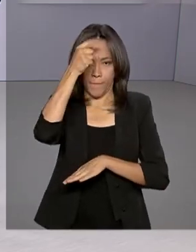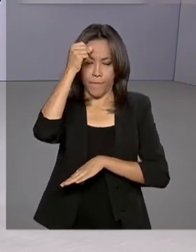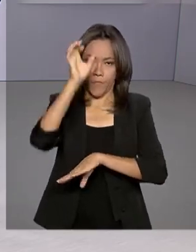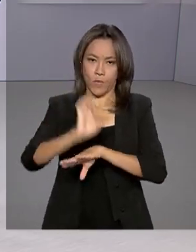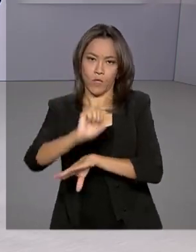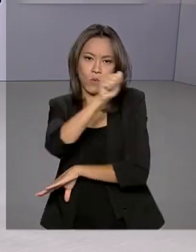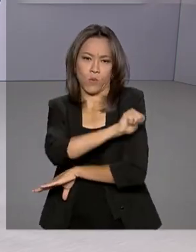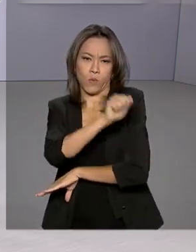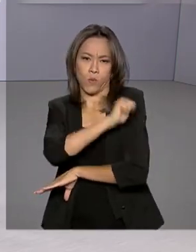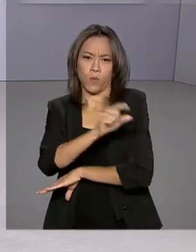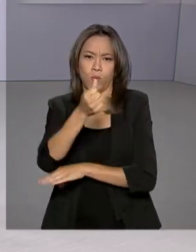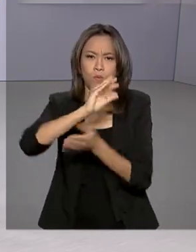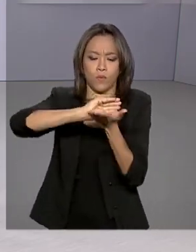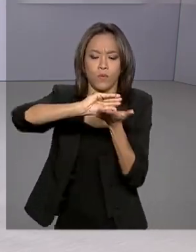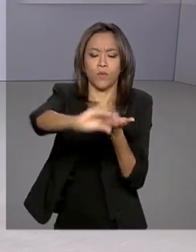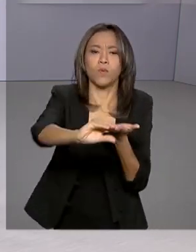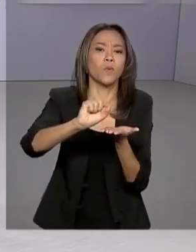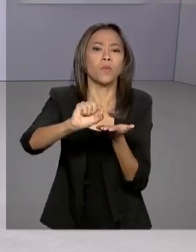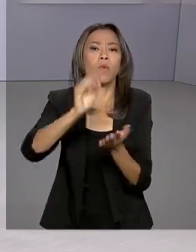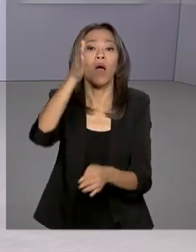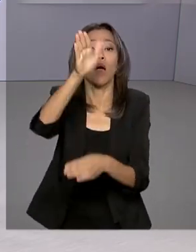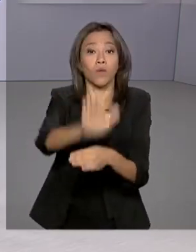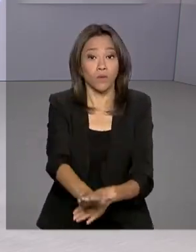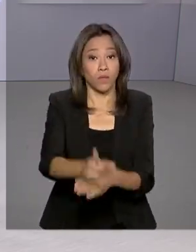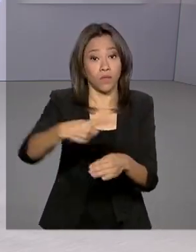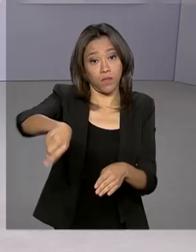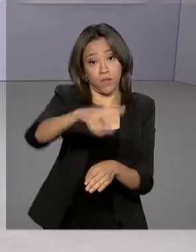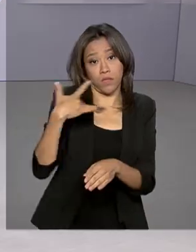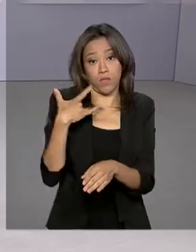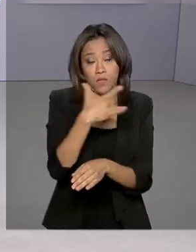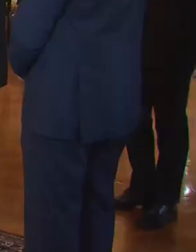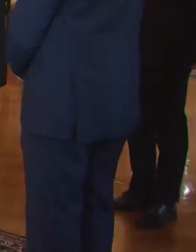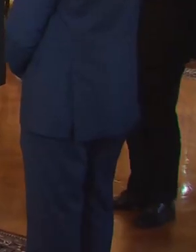para ajudar no atendimento à saúde no município.